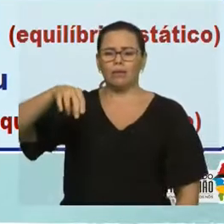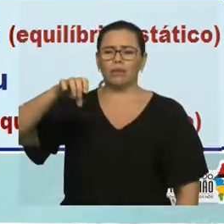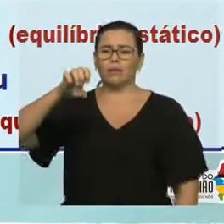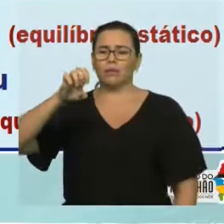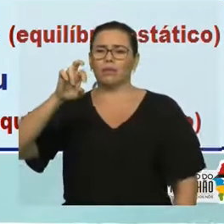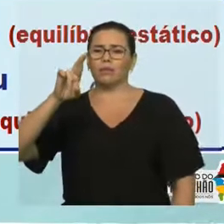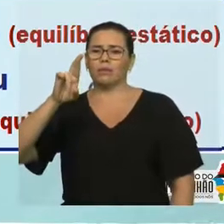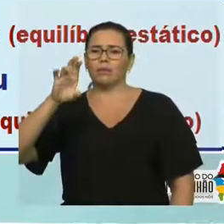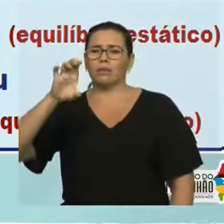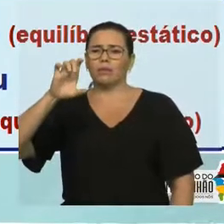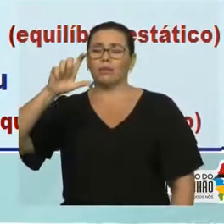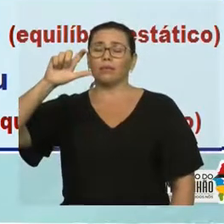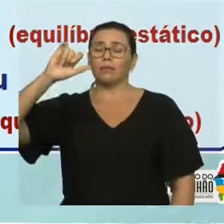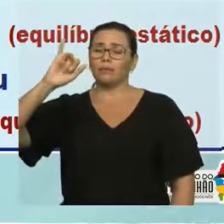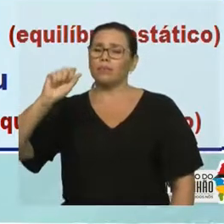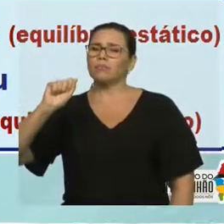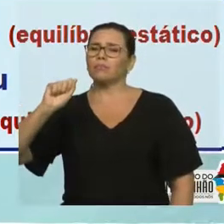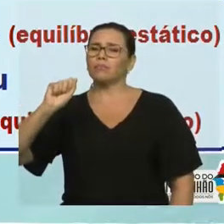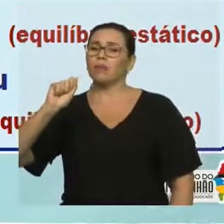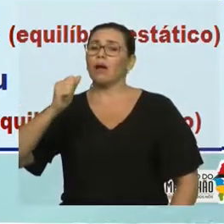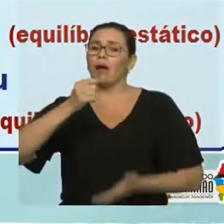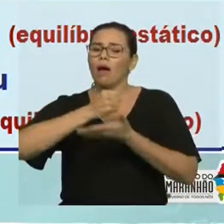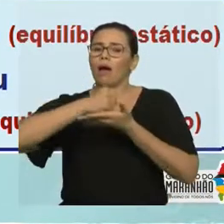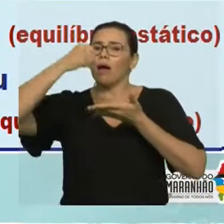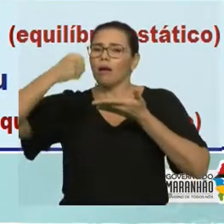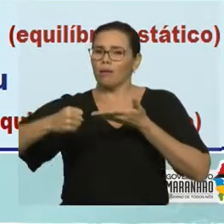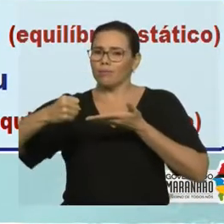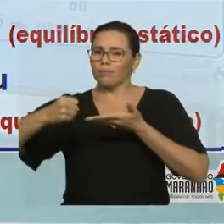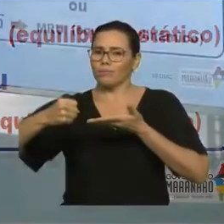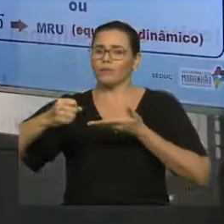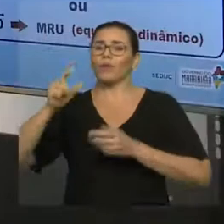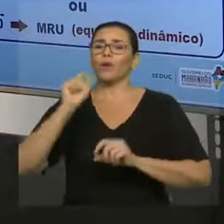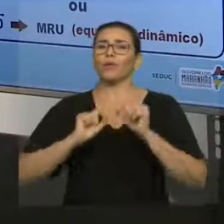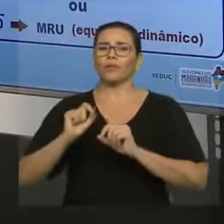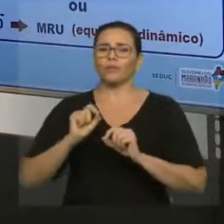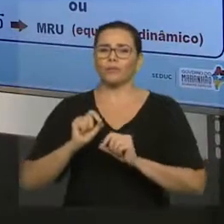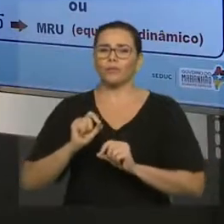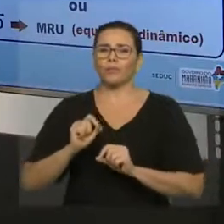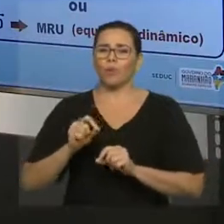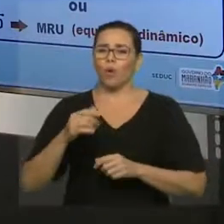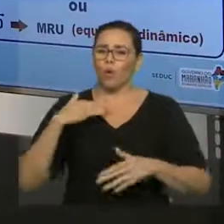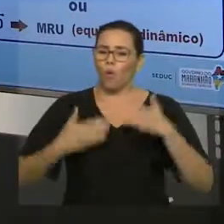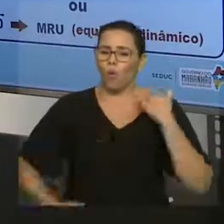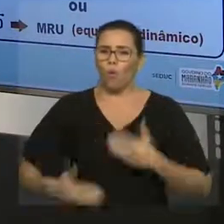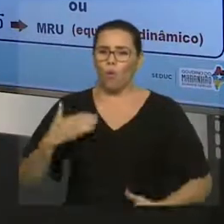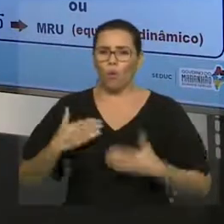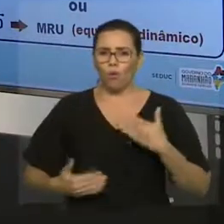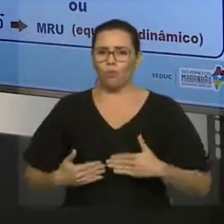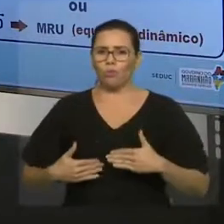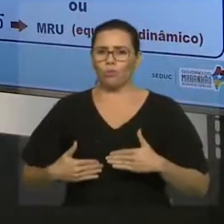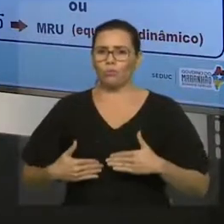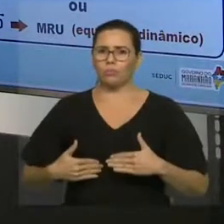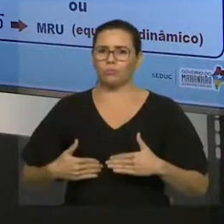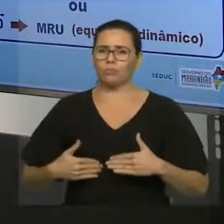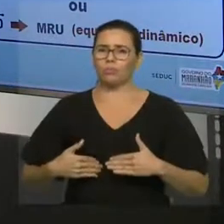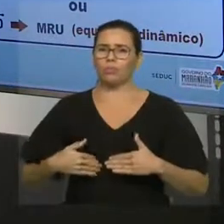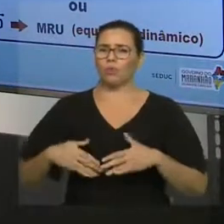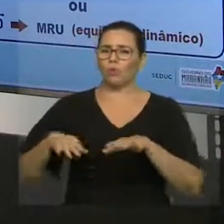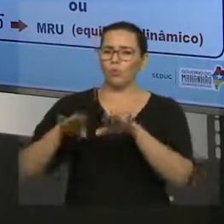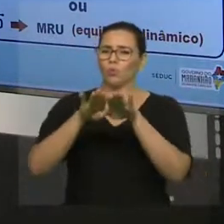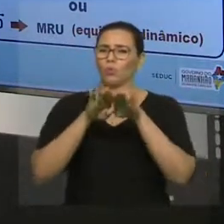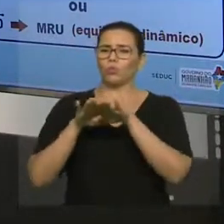inércia de um corpo é simplesmente uma tendência natural que os corpos têm em permanecer no seu estado de equilíbrio.